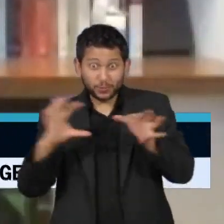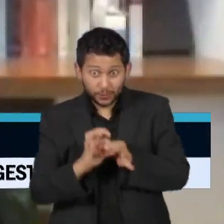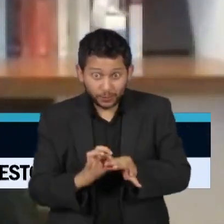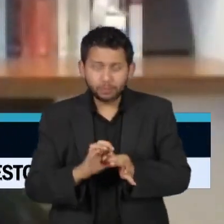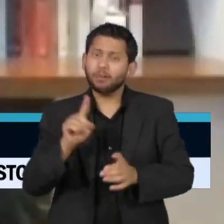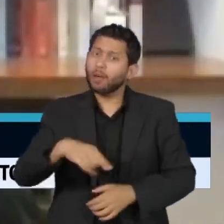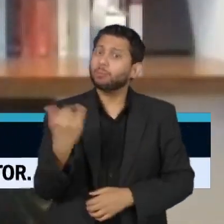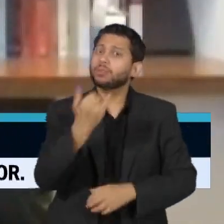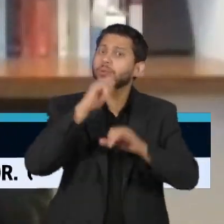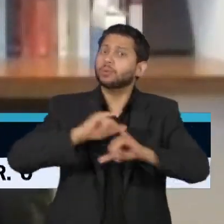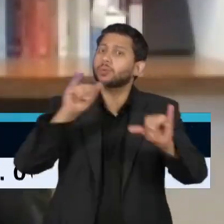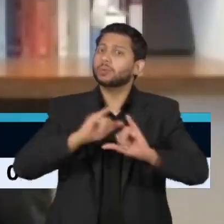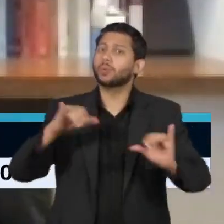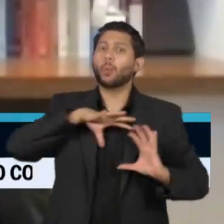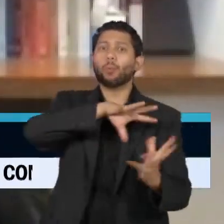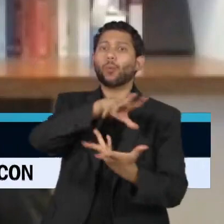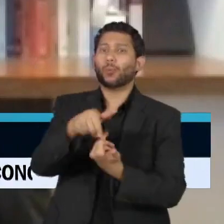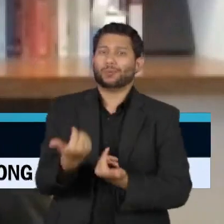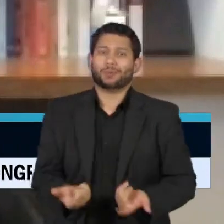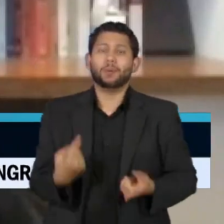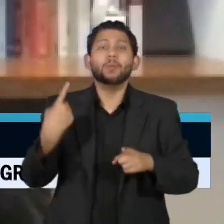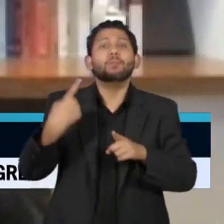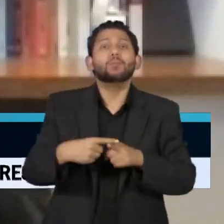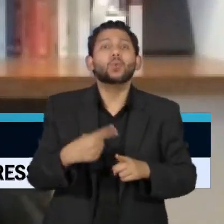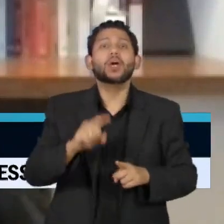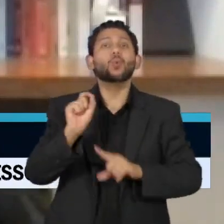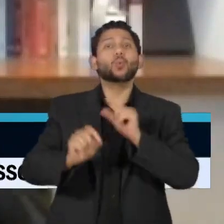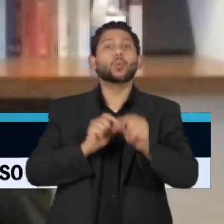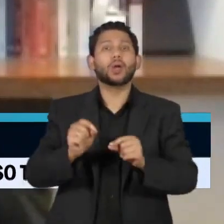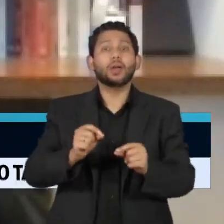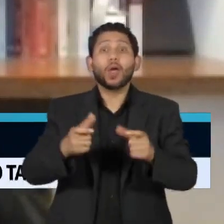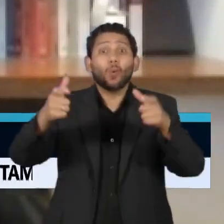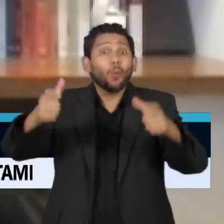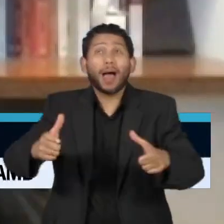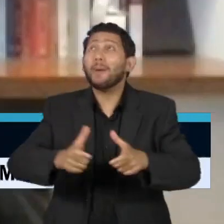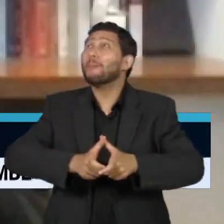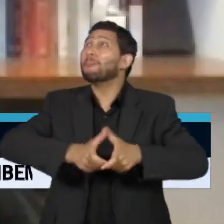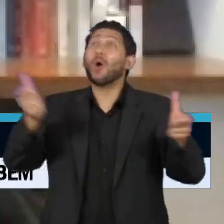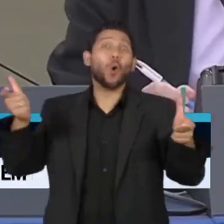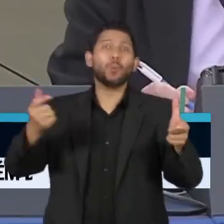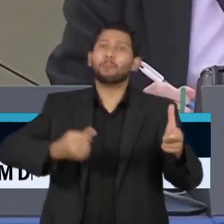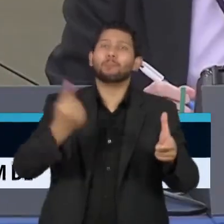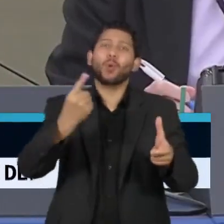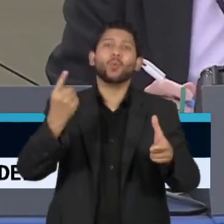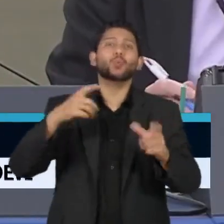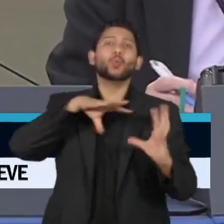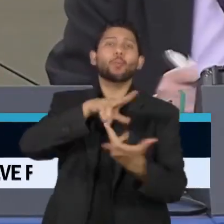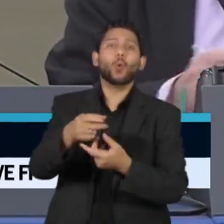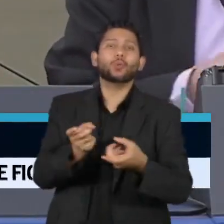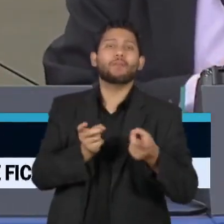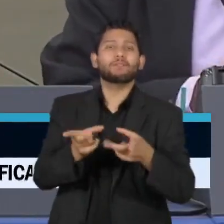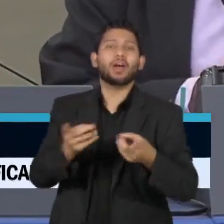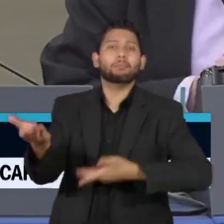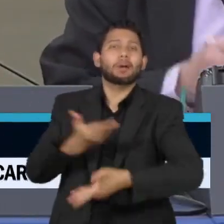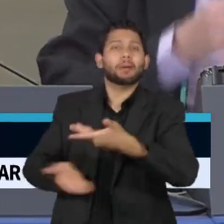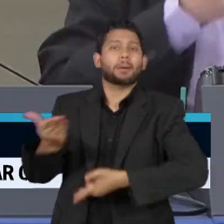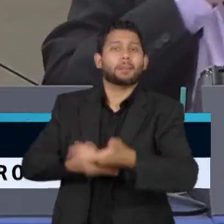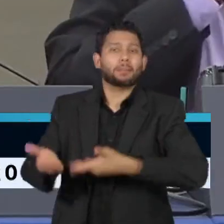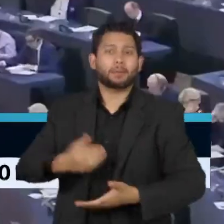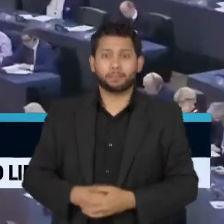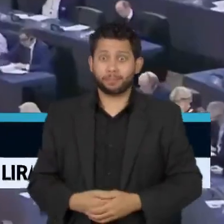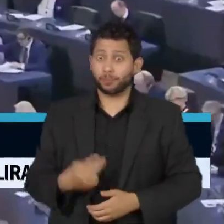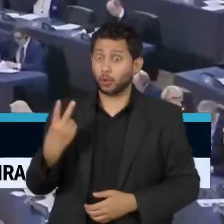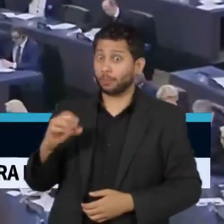para todo mundo, porque ele vai criar a maior área de livre comércio do mundo. Assinado em 2019,